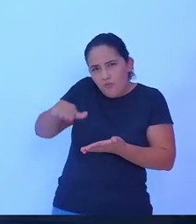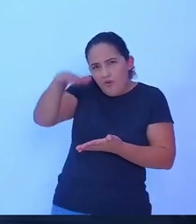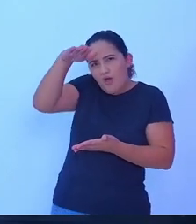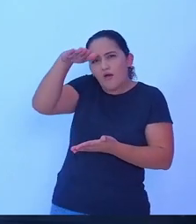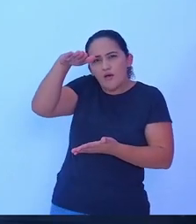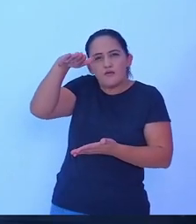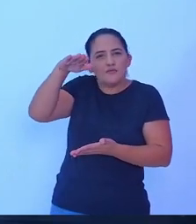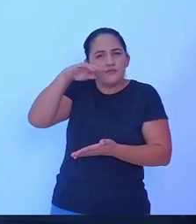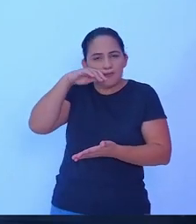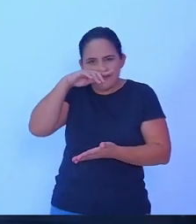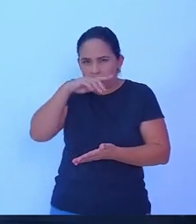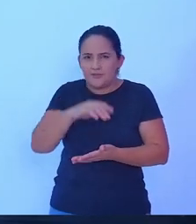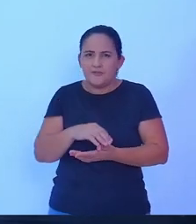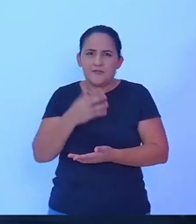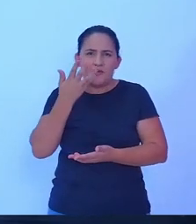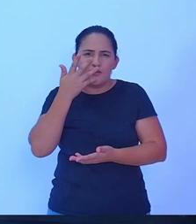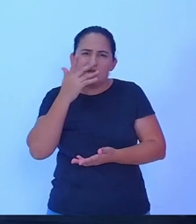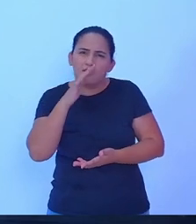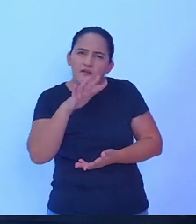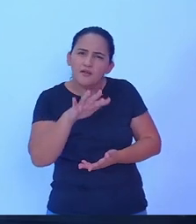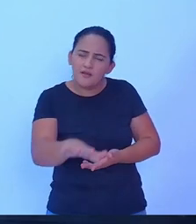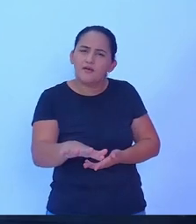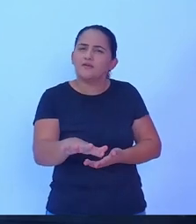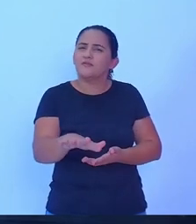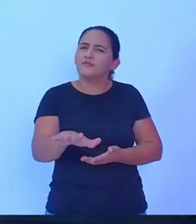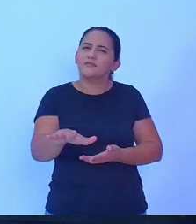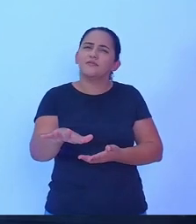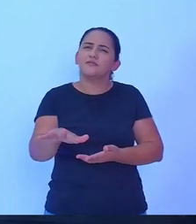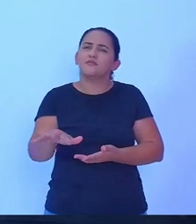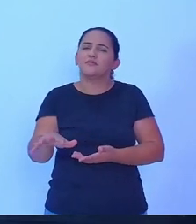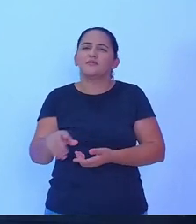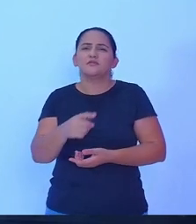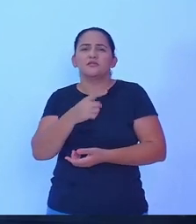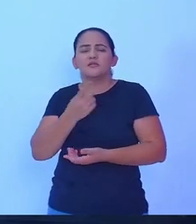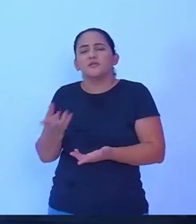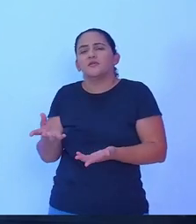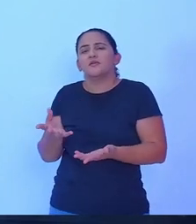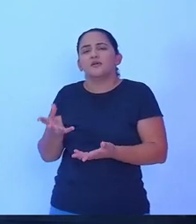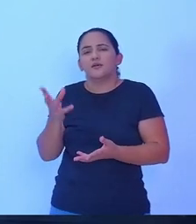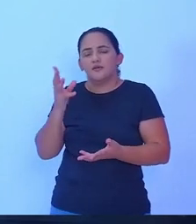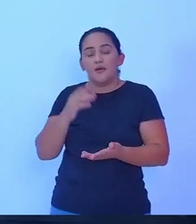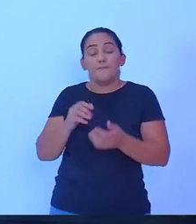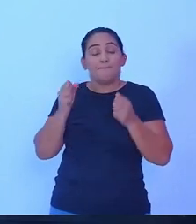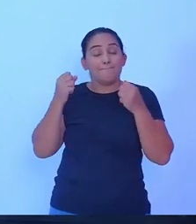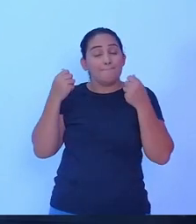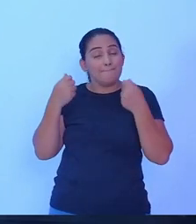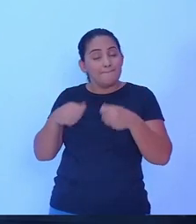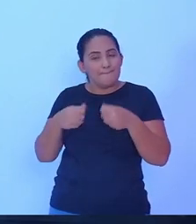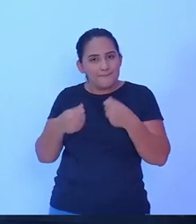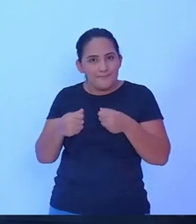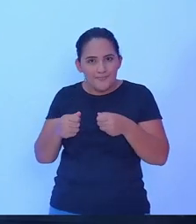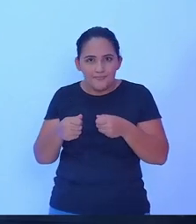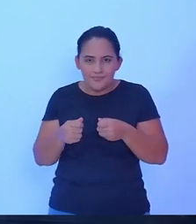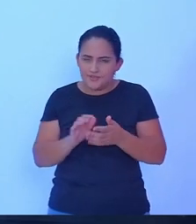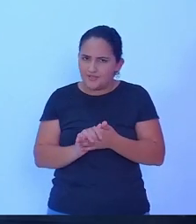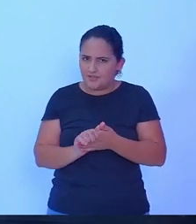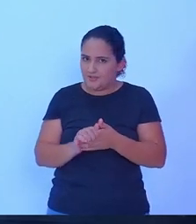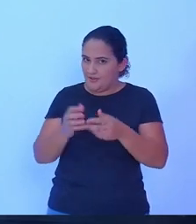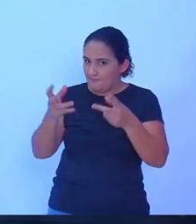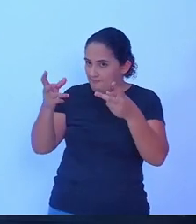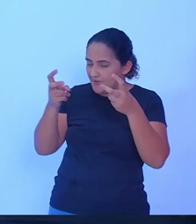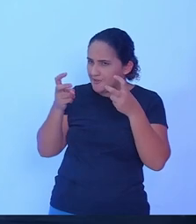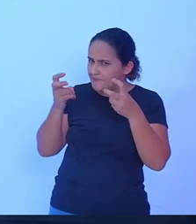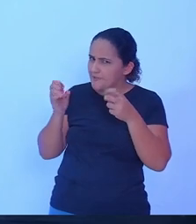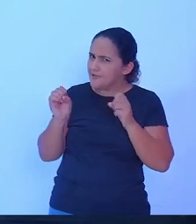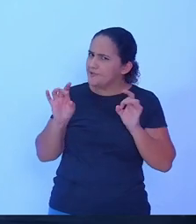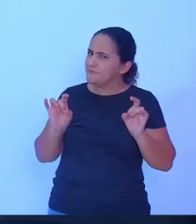das séries que se iniciam, e com tudo isso, tem que ter ali uma atenção especial do nosso poder público. A